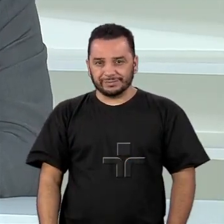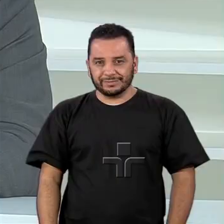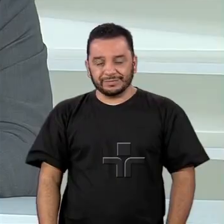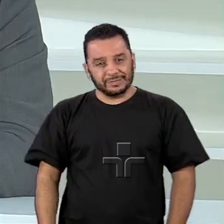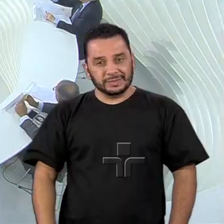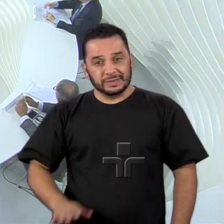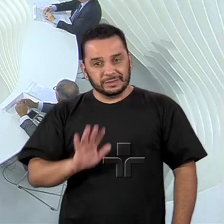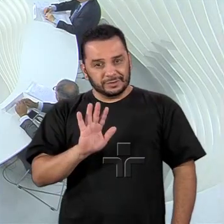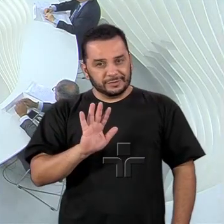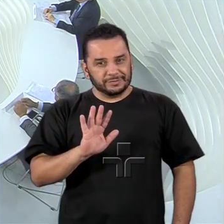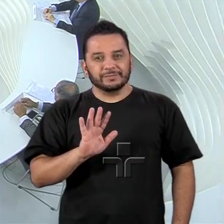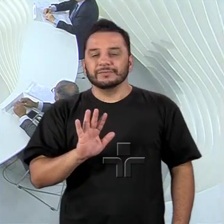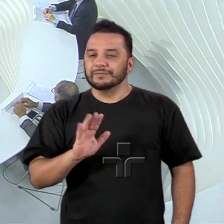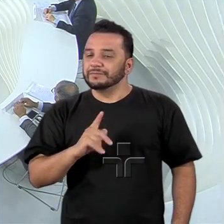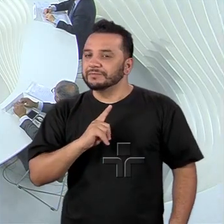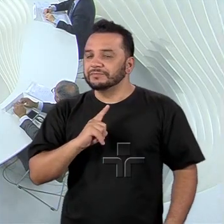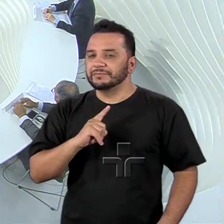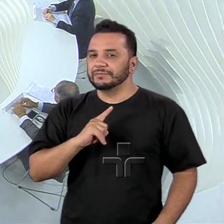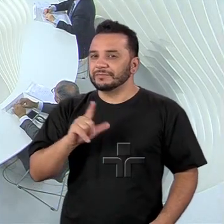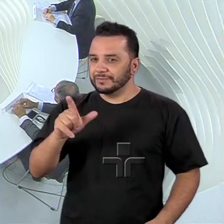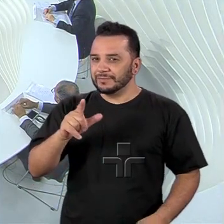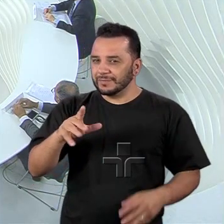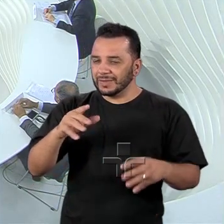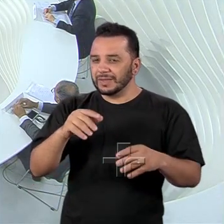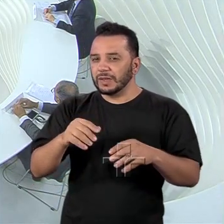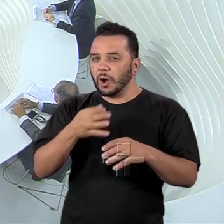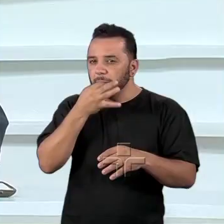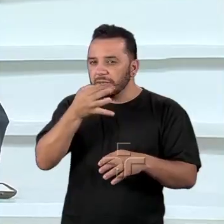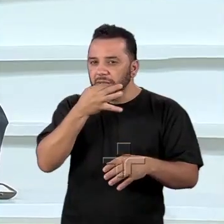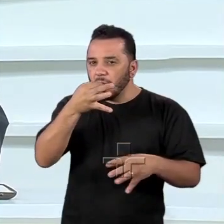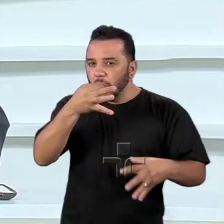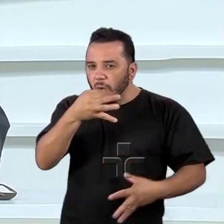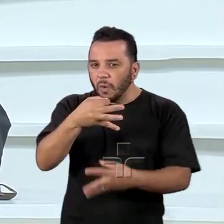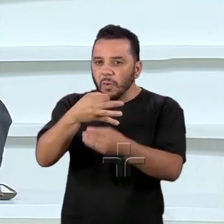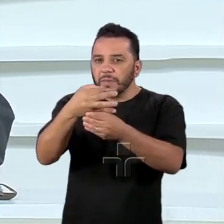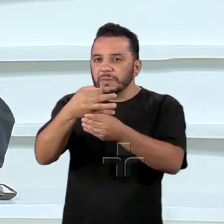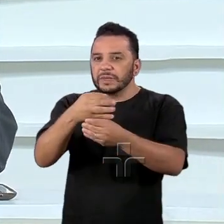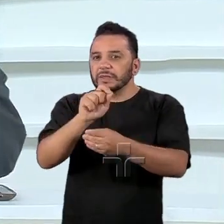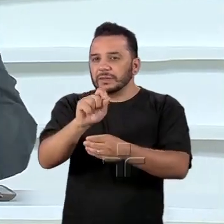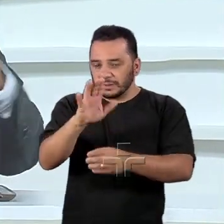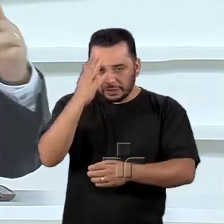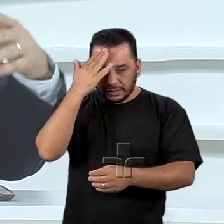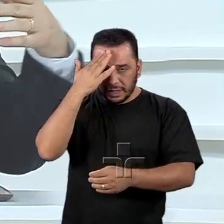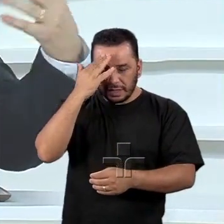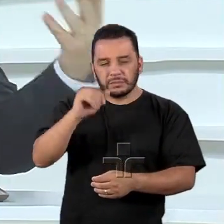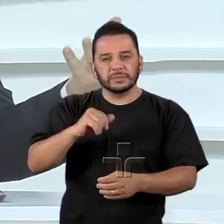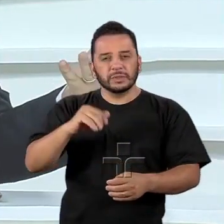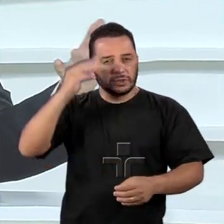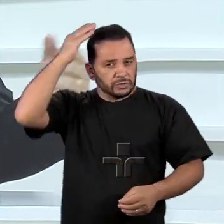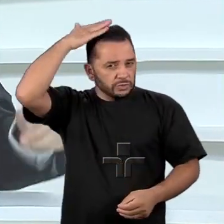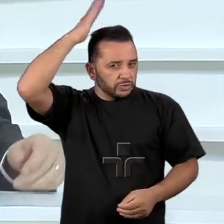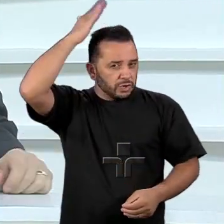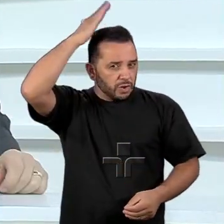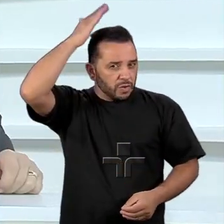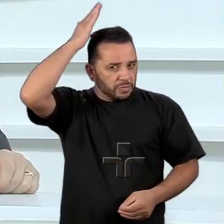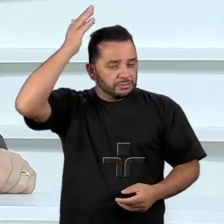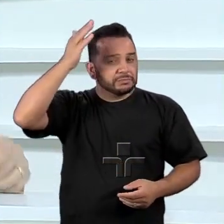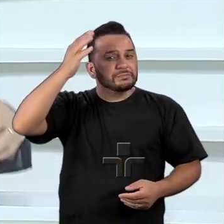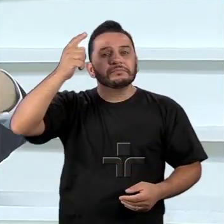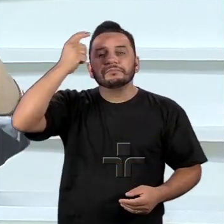agregando um pouco o seu comentário sobre o que que Trump pensa quando ele faz essa